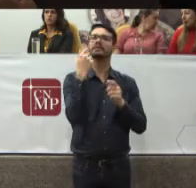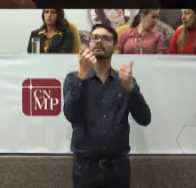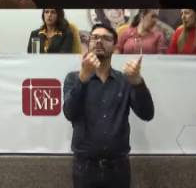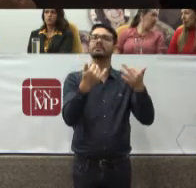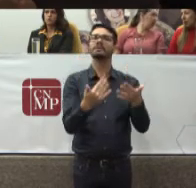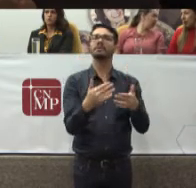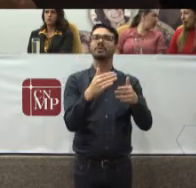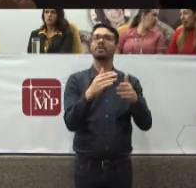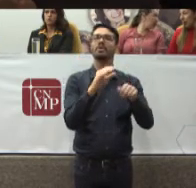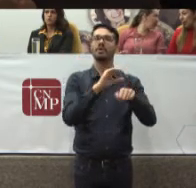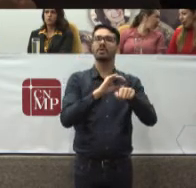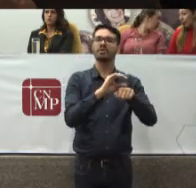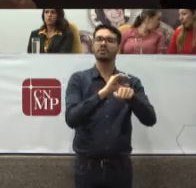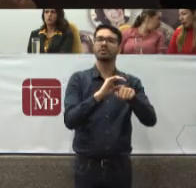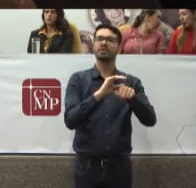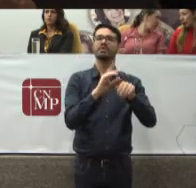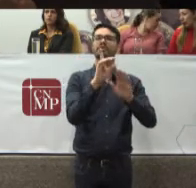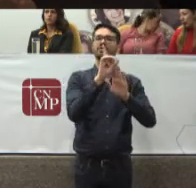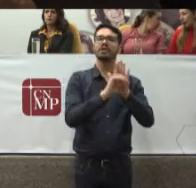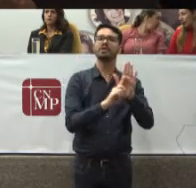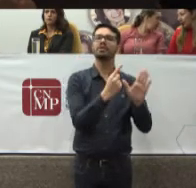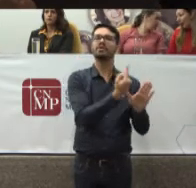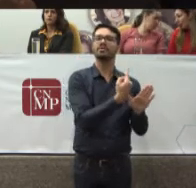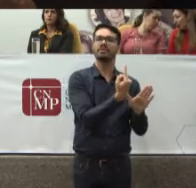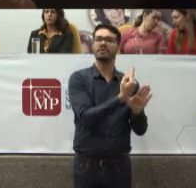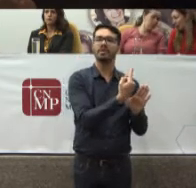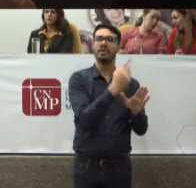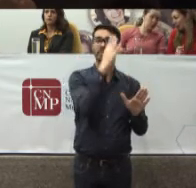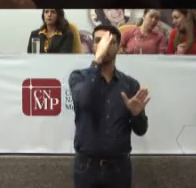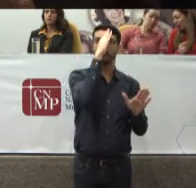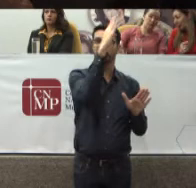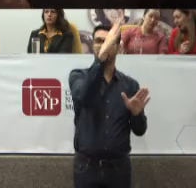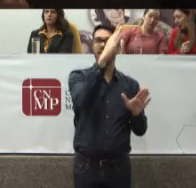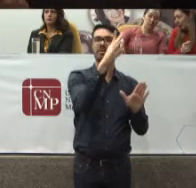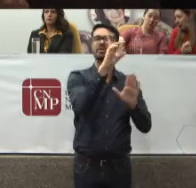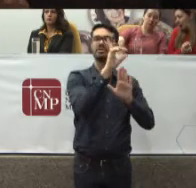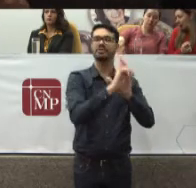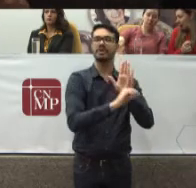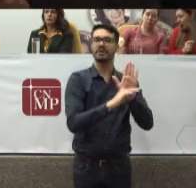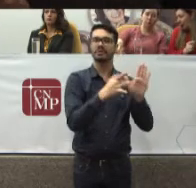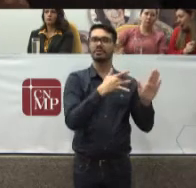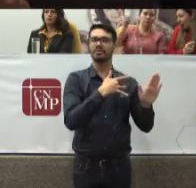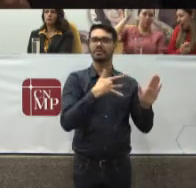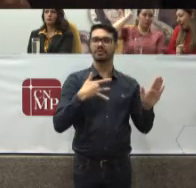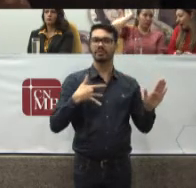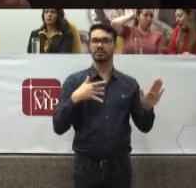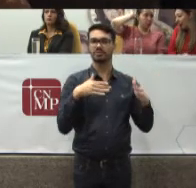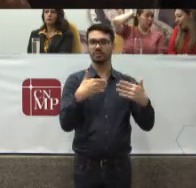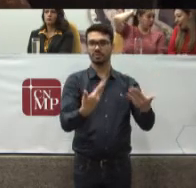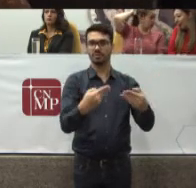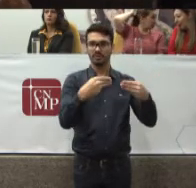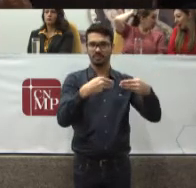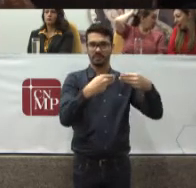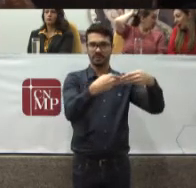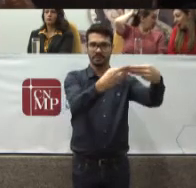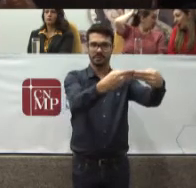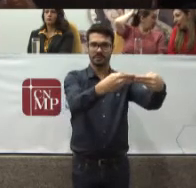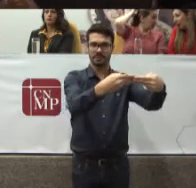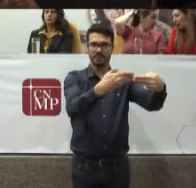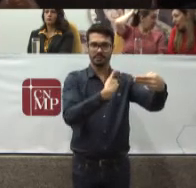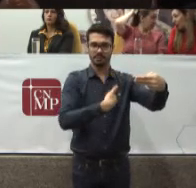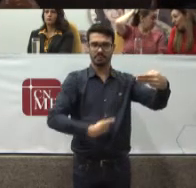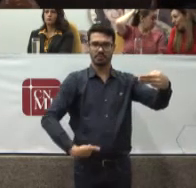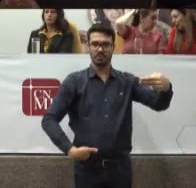direito A saúde Portanto Portanto Quando O ministério Público Nesta concepção